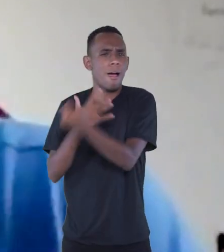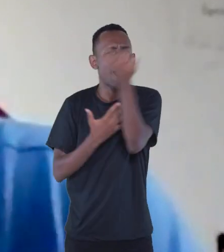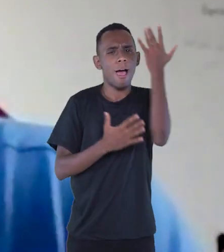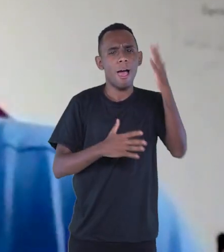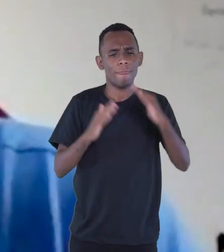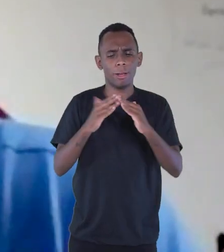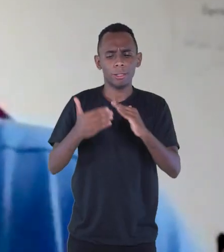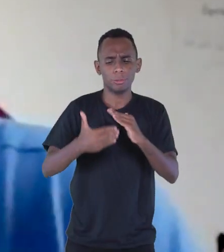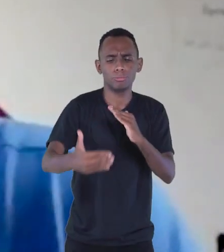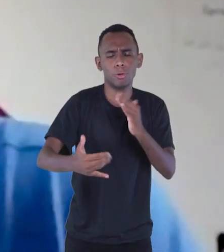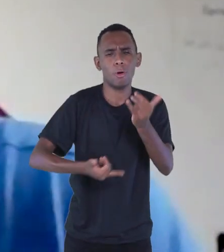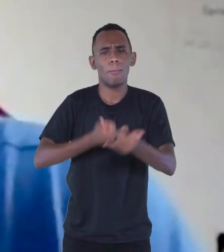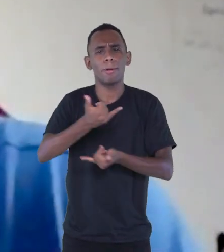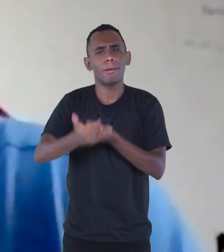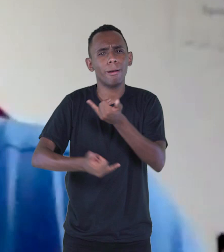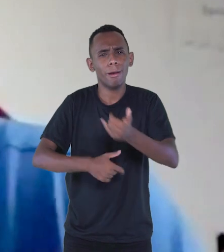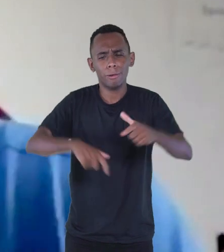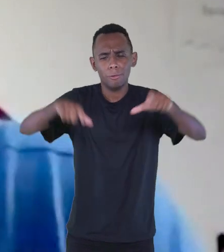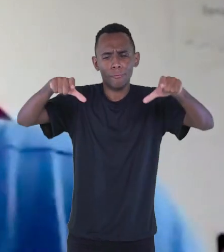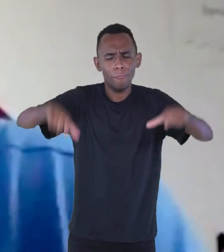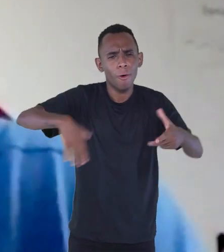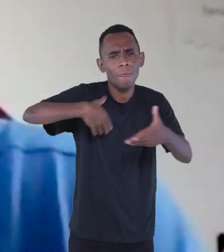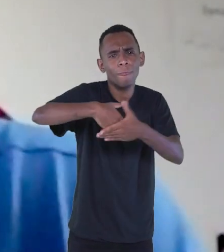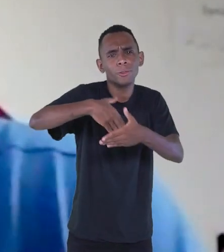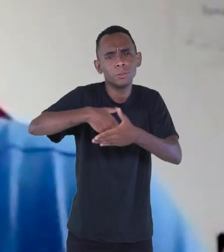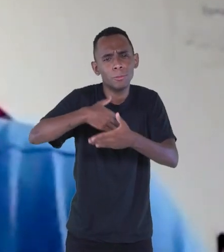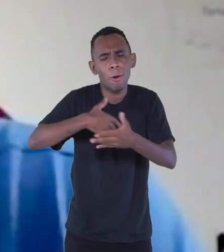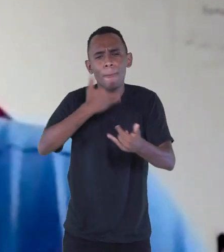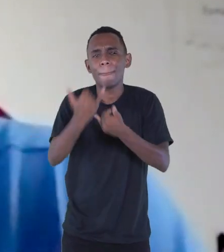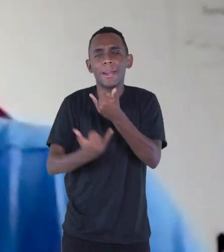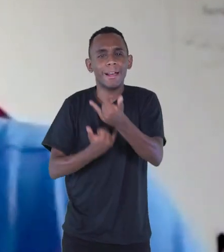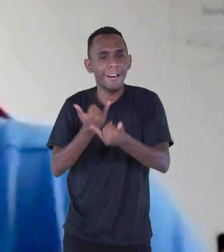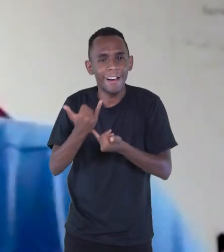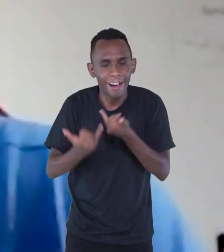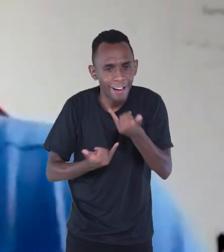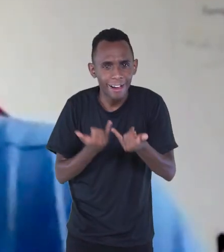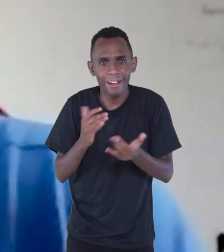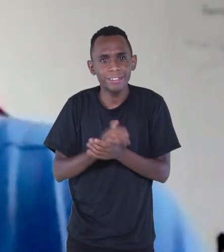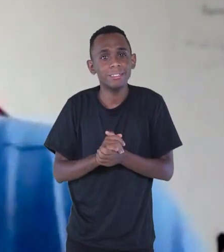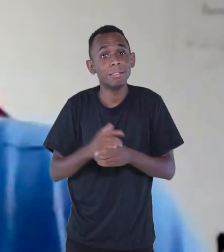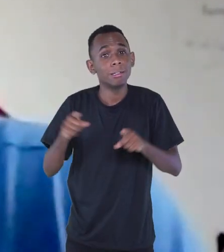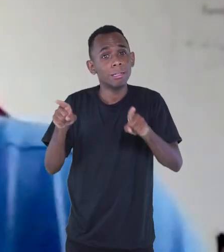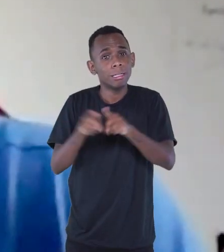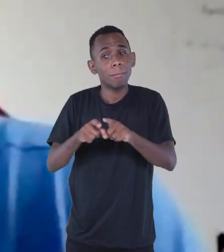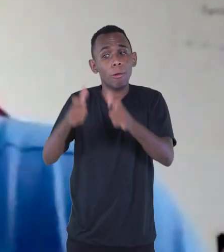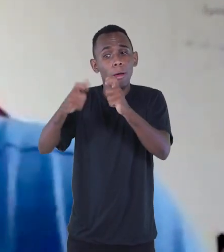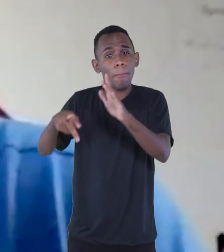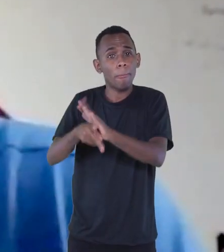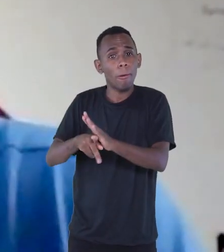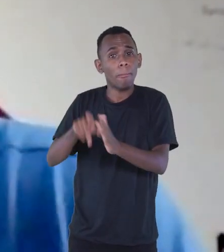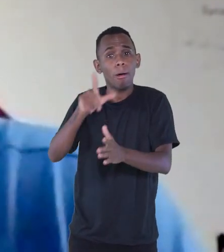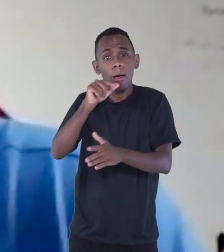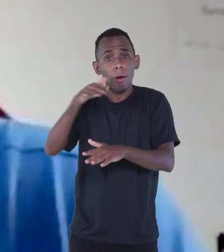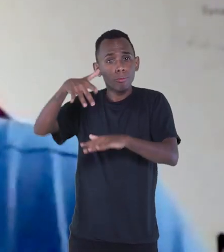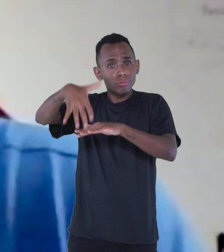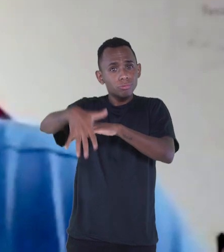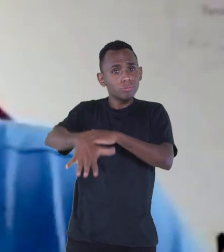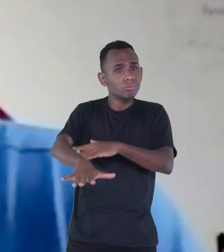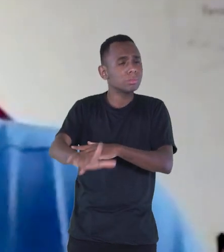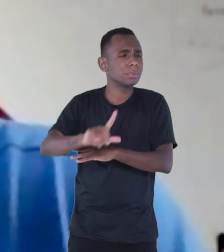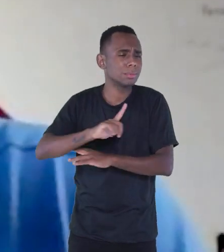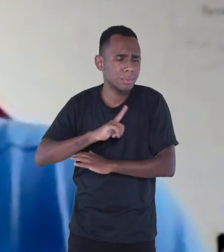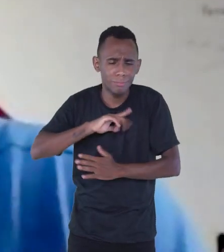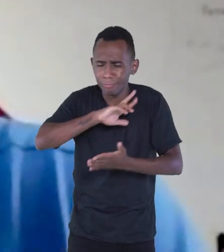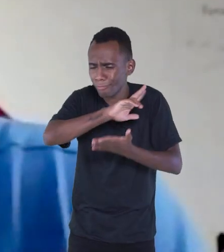brincando na rua, nos campinhos de futebol, nas minas de água, que aqui no bairro onde a gente mora tem